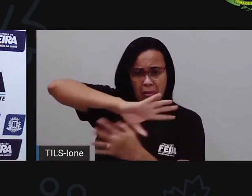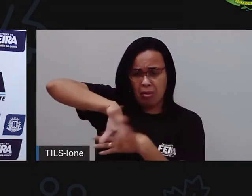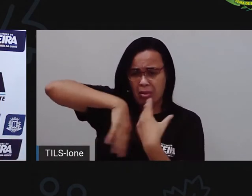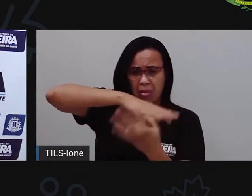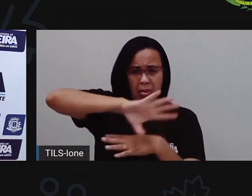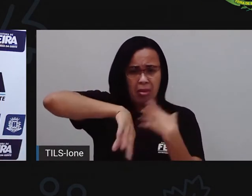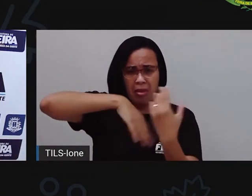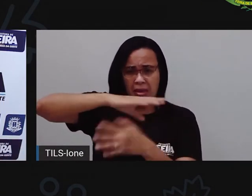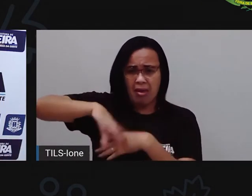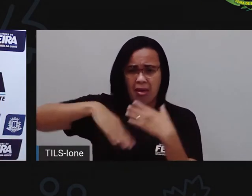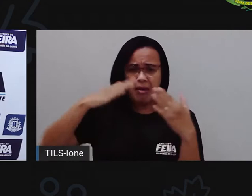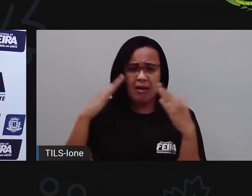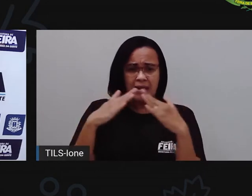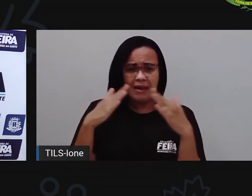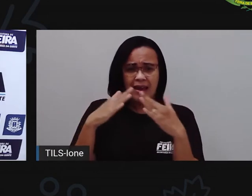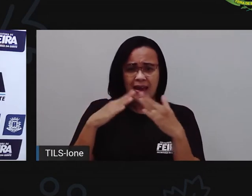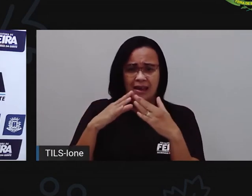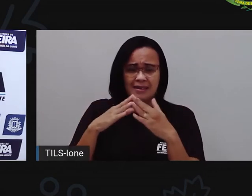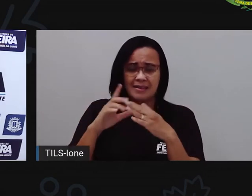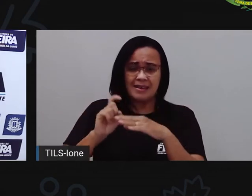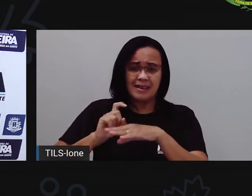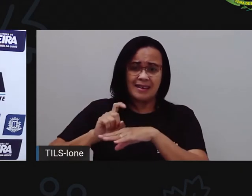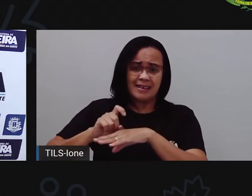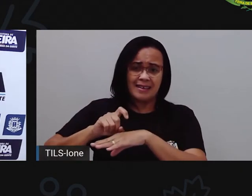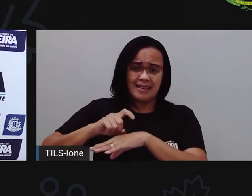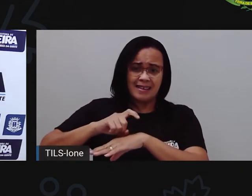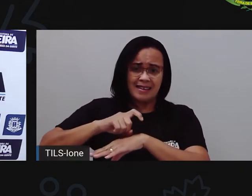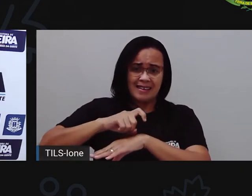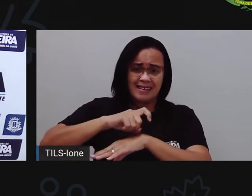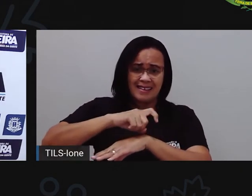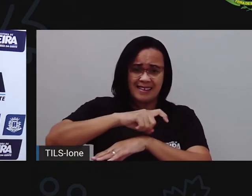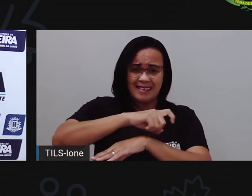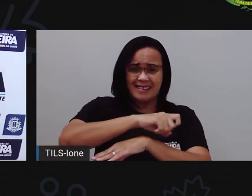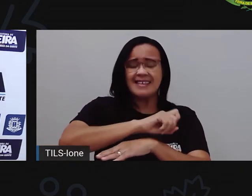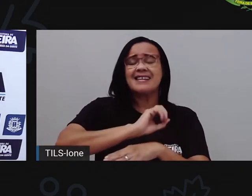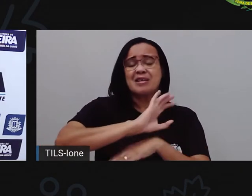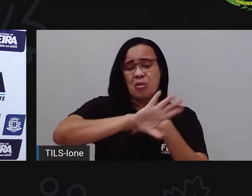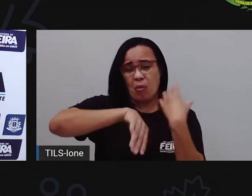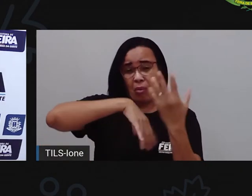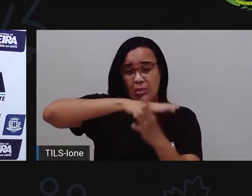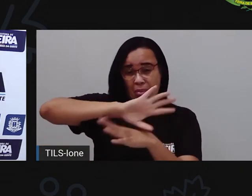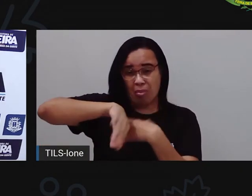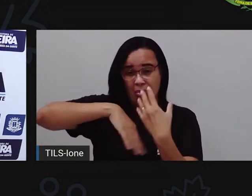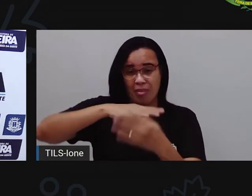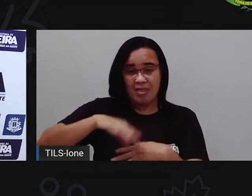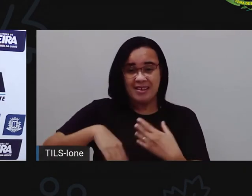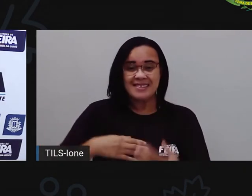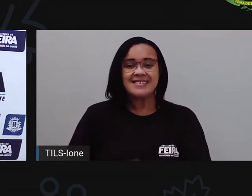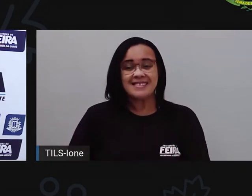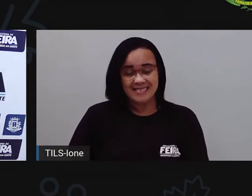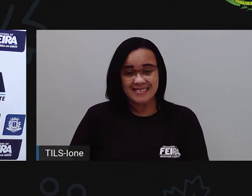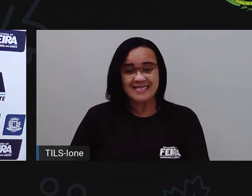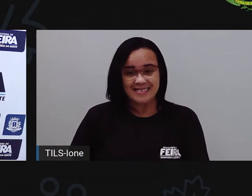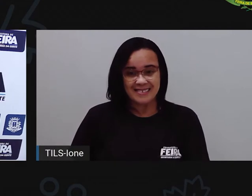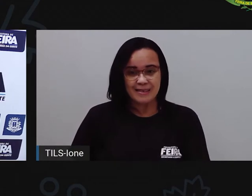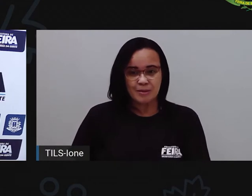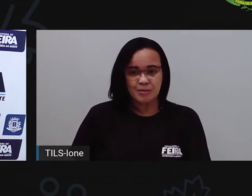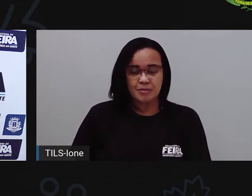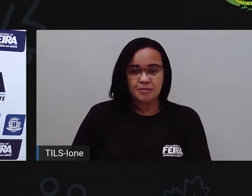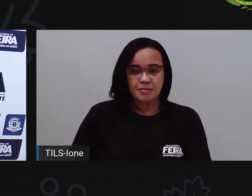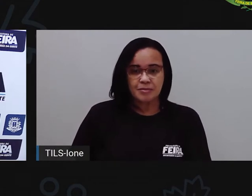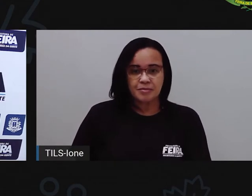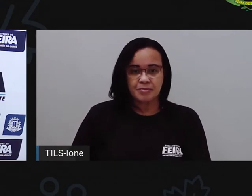minhocas, né? Que moravam na bagunça de folhas. Deixa eu ver qual foi a outra casa.